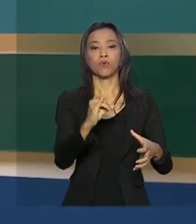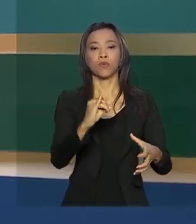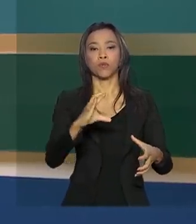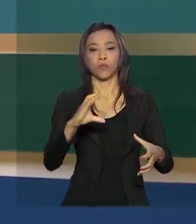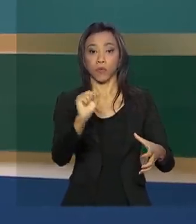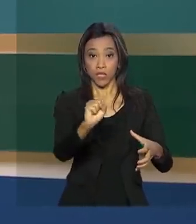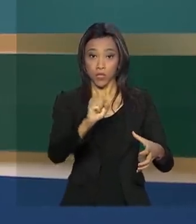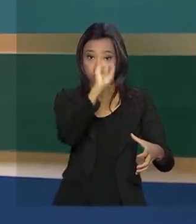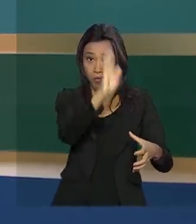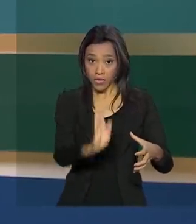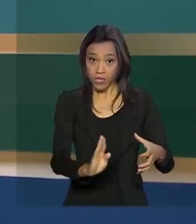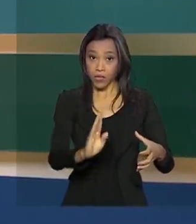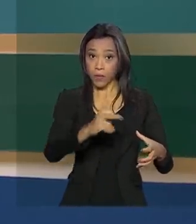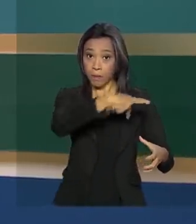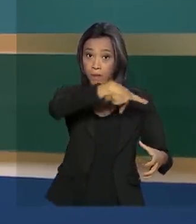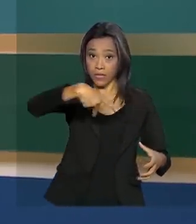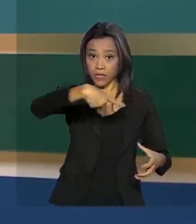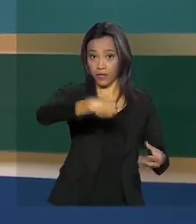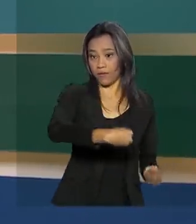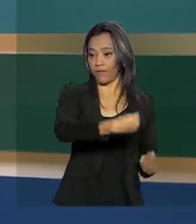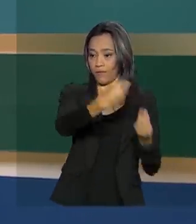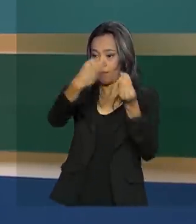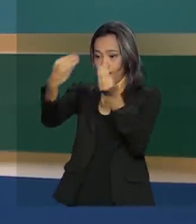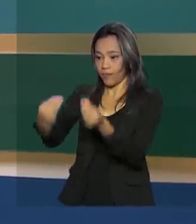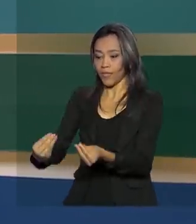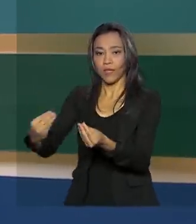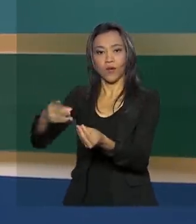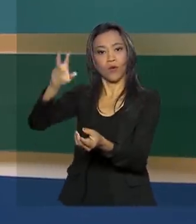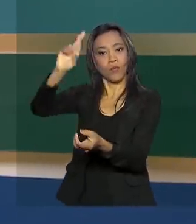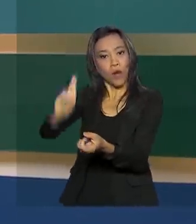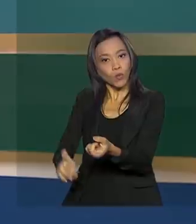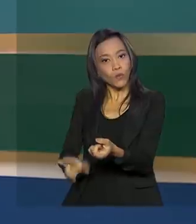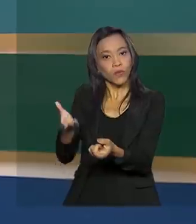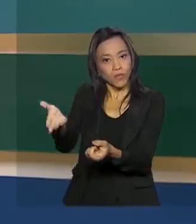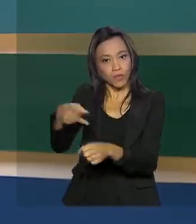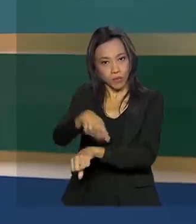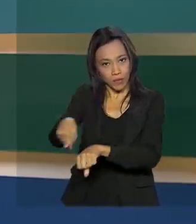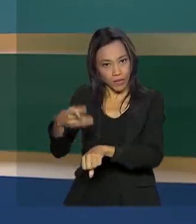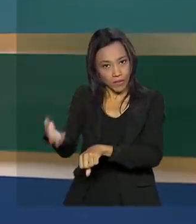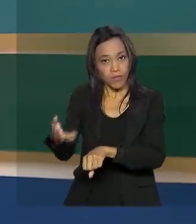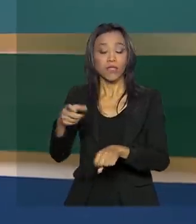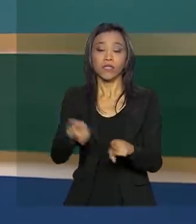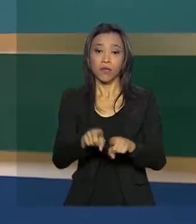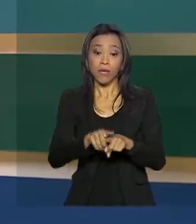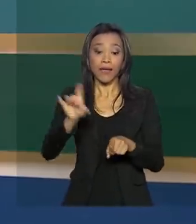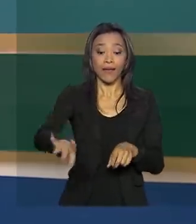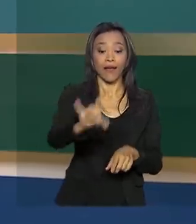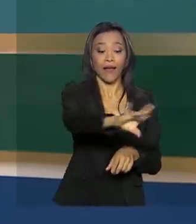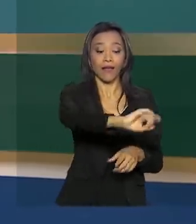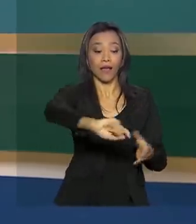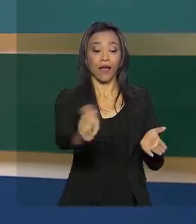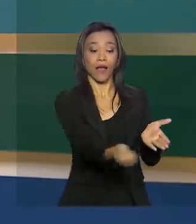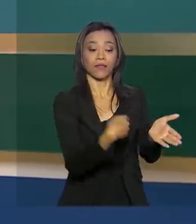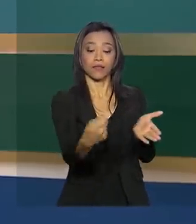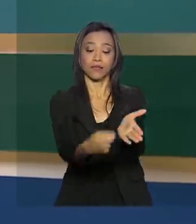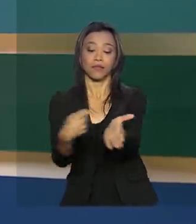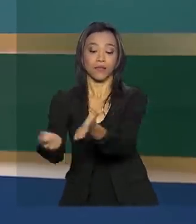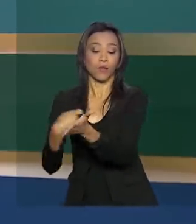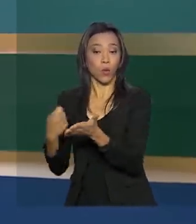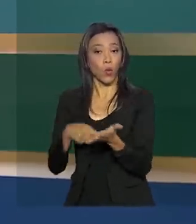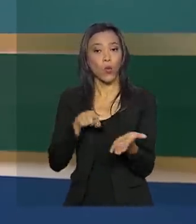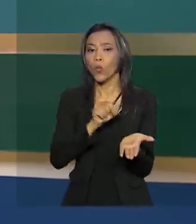presidência temporária do bloco para a Rússia. Os participantes também assinaram uma declaração conjunta em que se